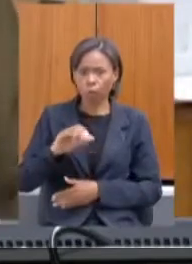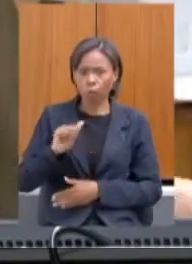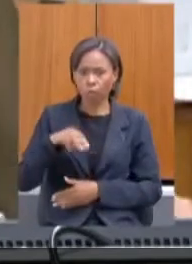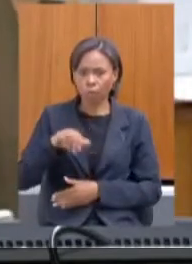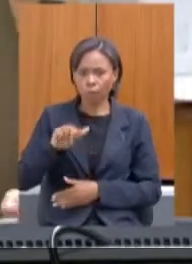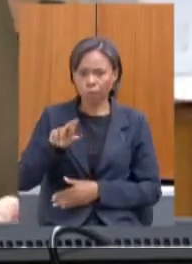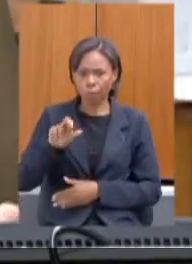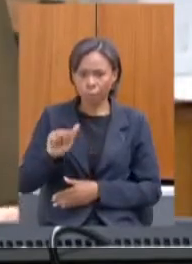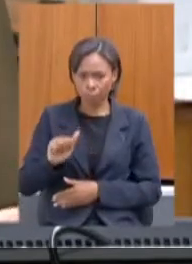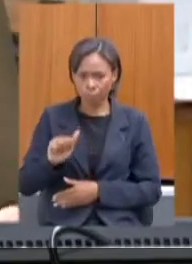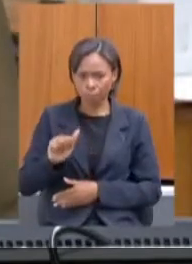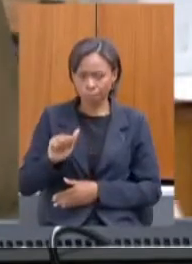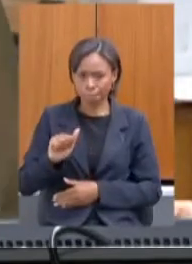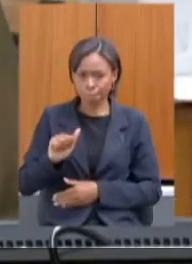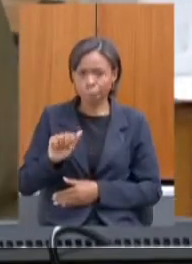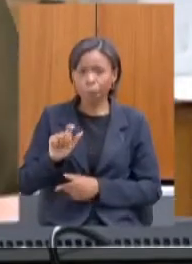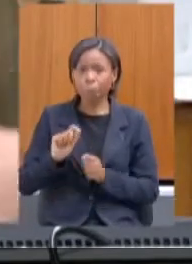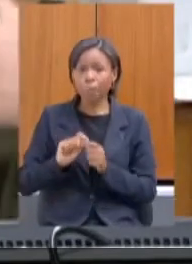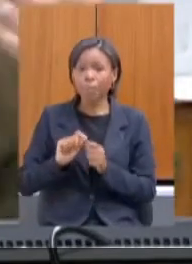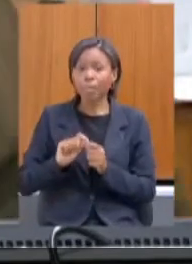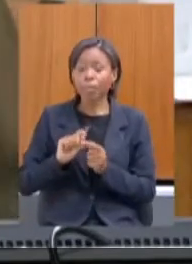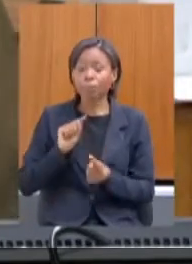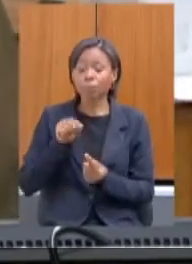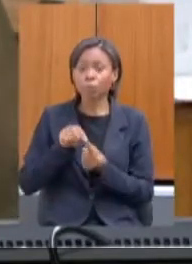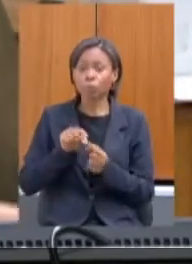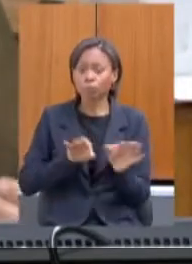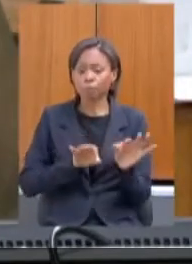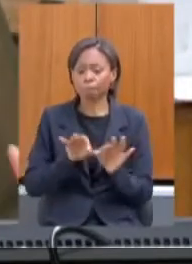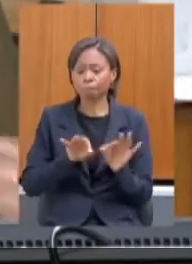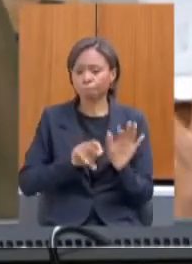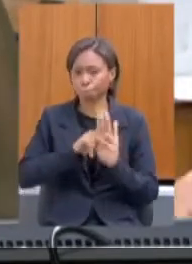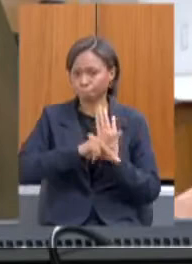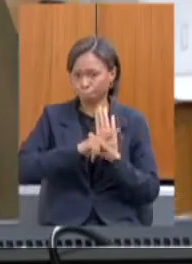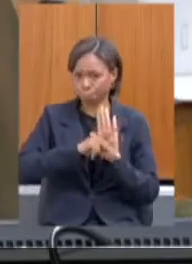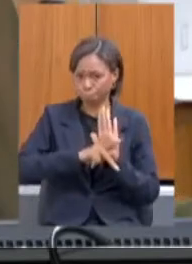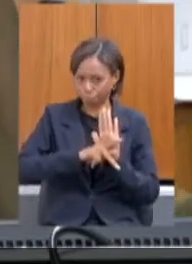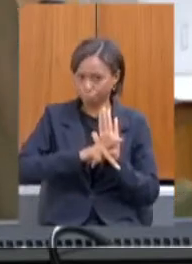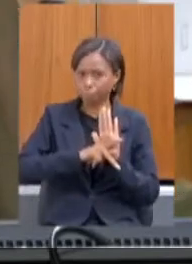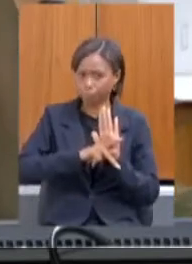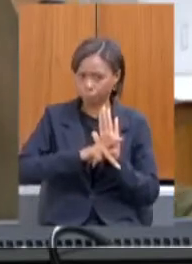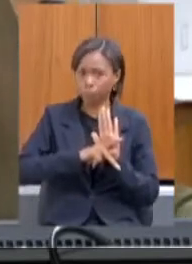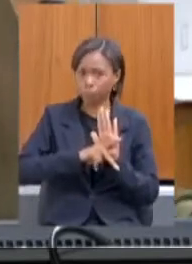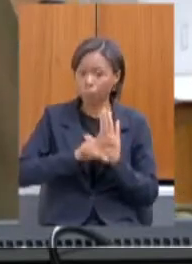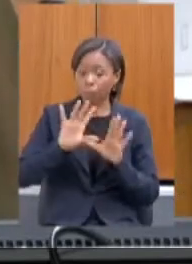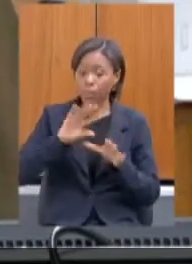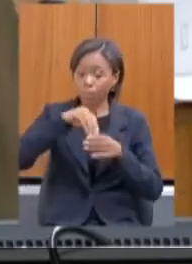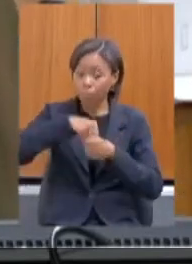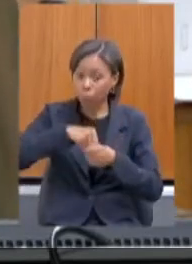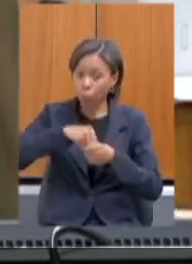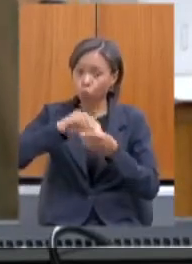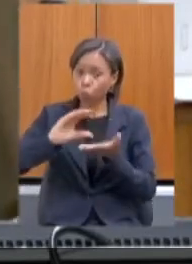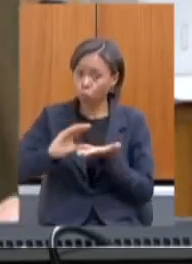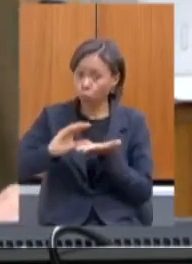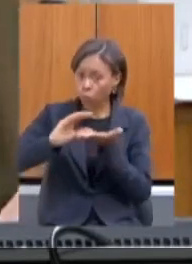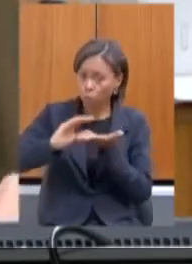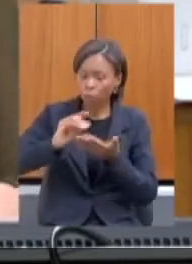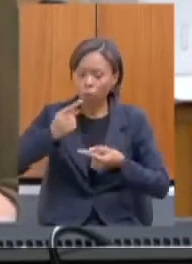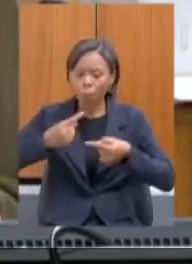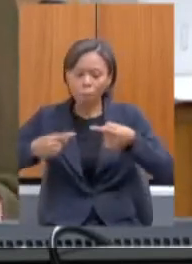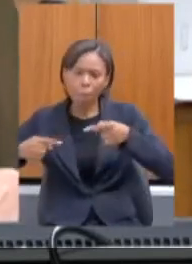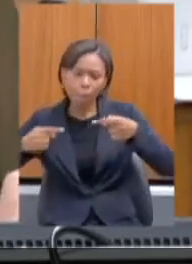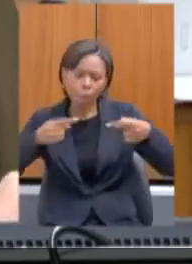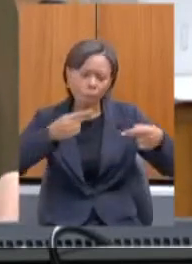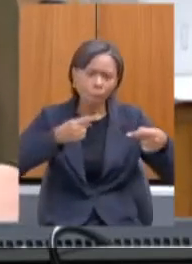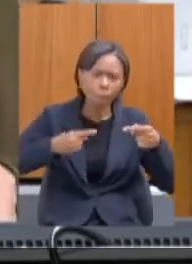para elaborar esse projeto para ser encaminhado, discutido no Conselho e com isso na